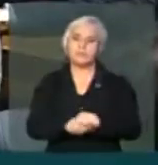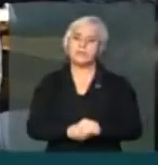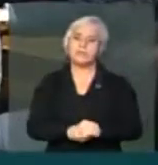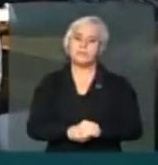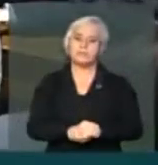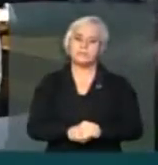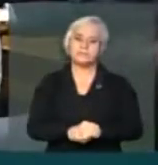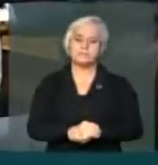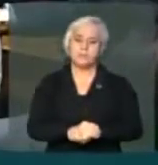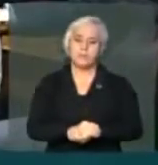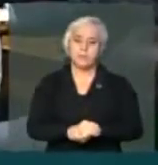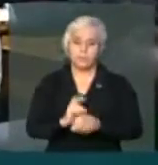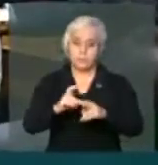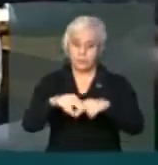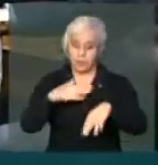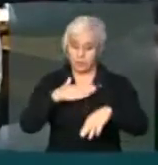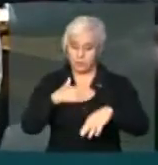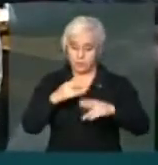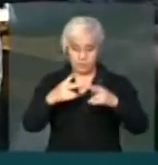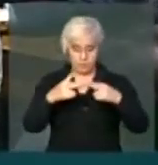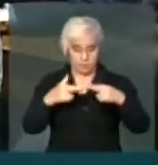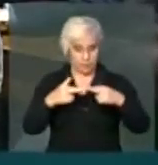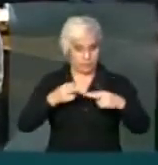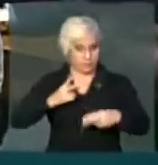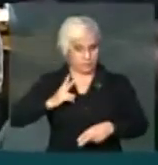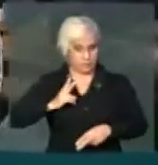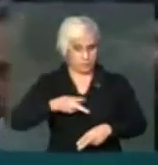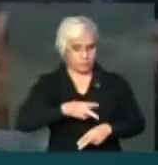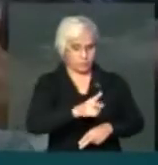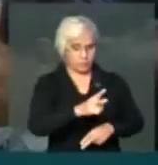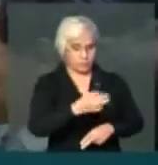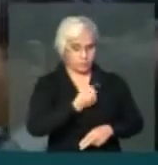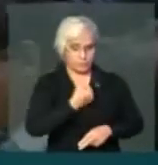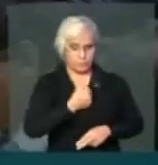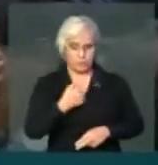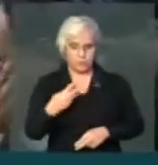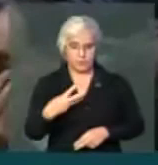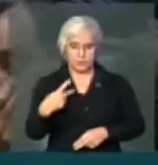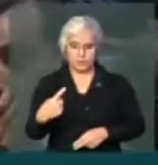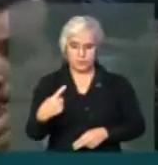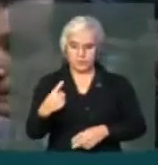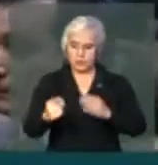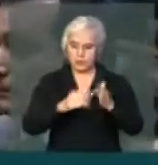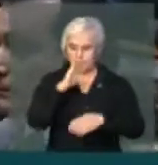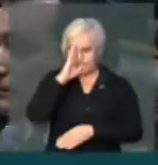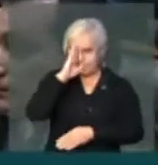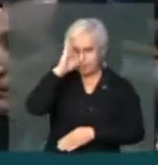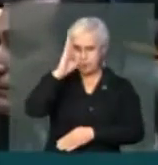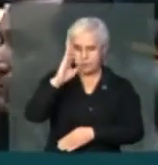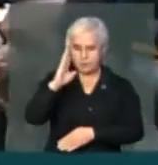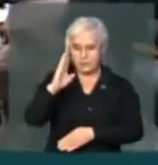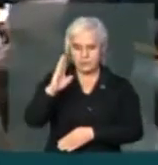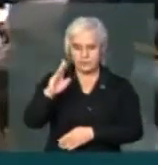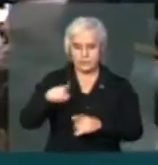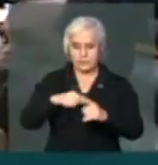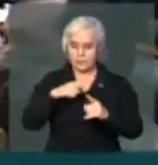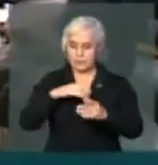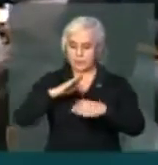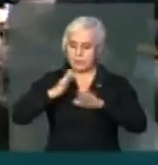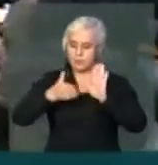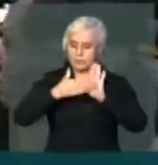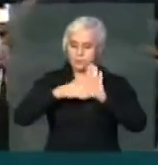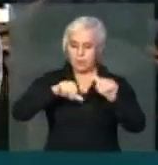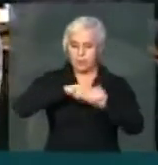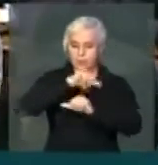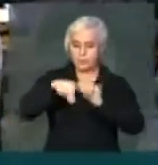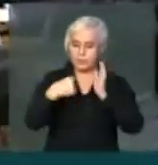iniciando. Porque o meu requerimento, embora ele mantenha o 31 como prioridade, ele propõe uma alteração